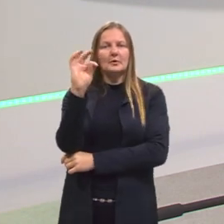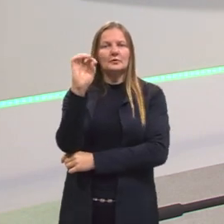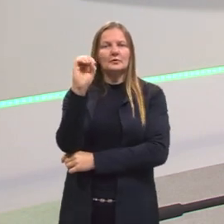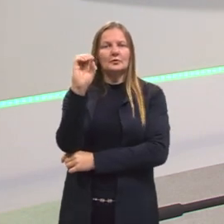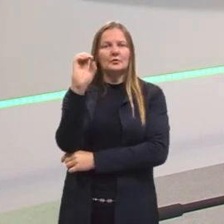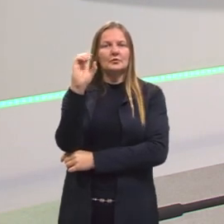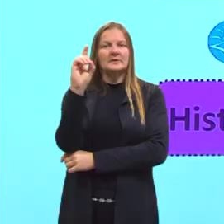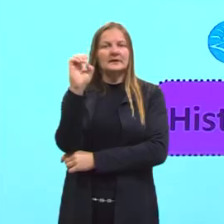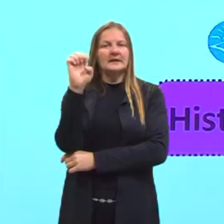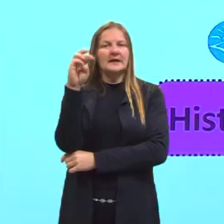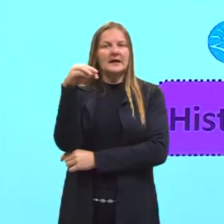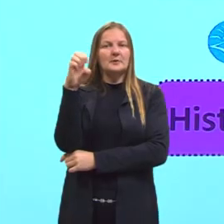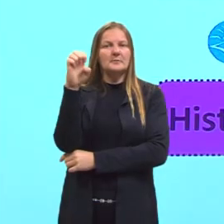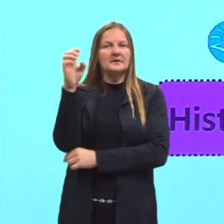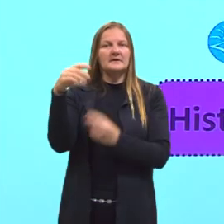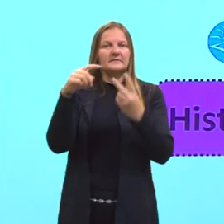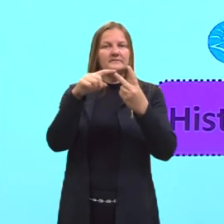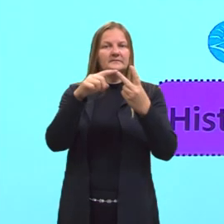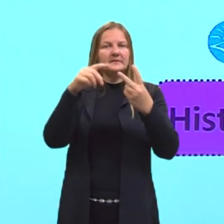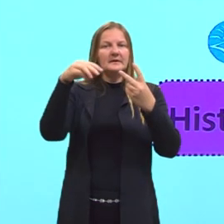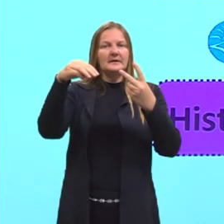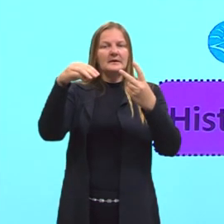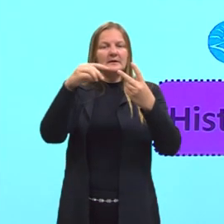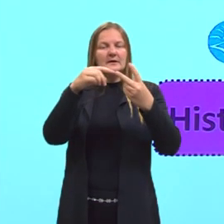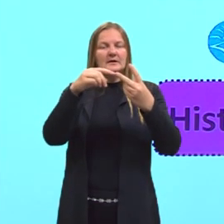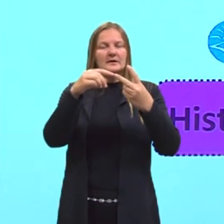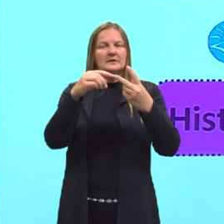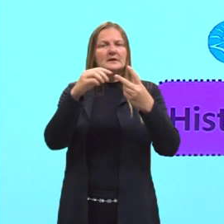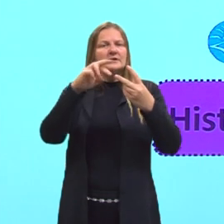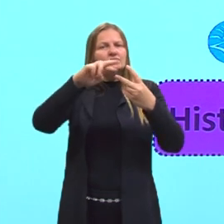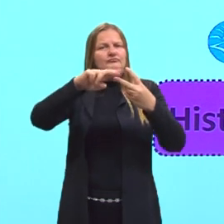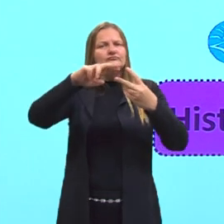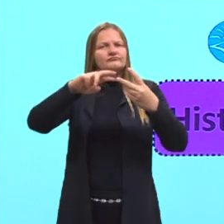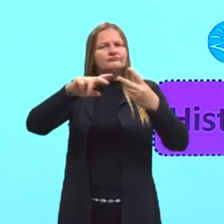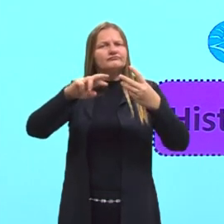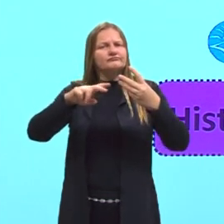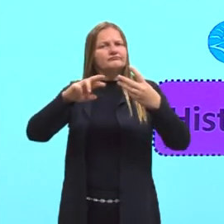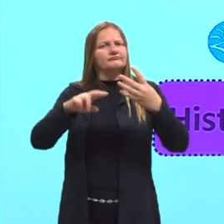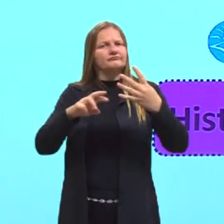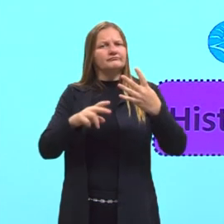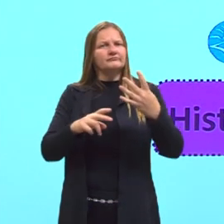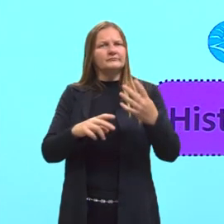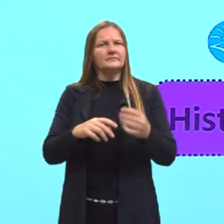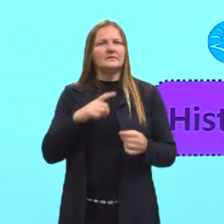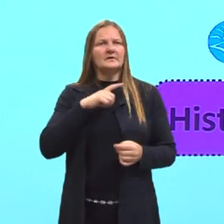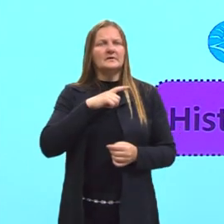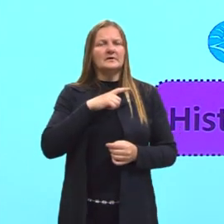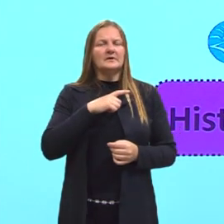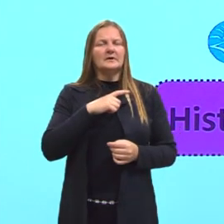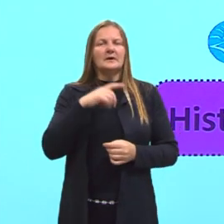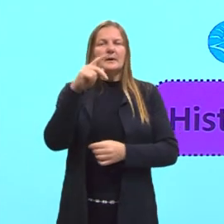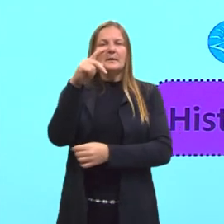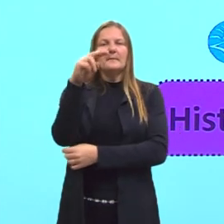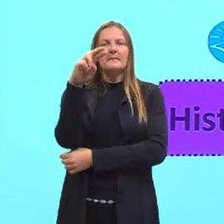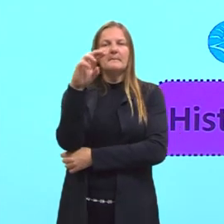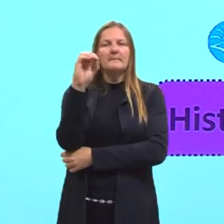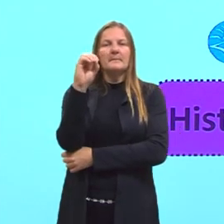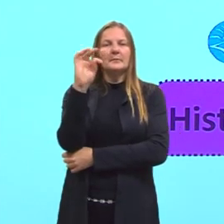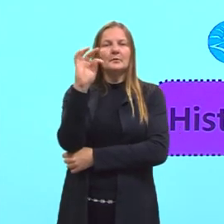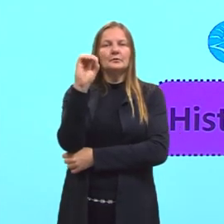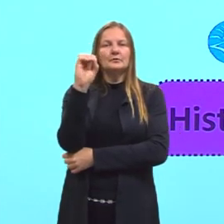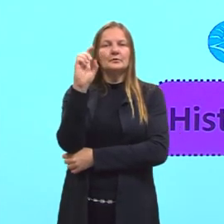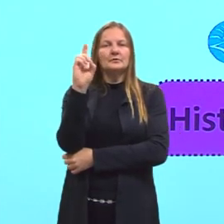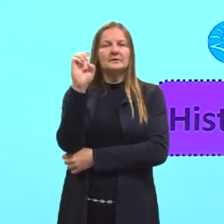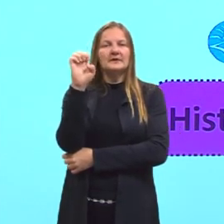procâmbio e meristema fundamental. A protoderme vai originar